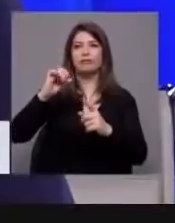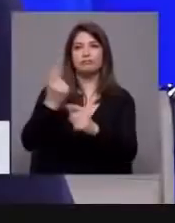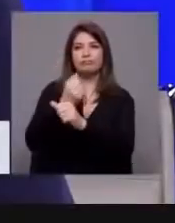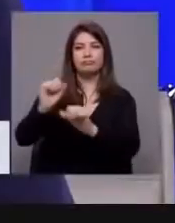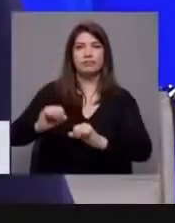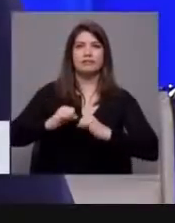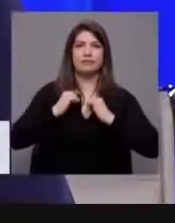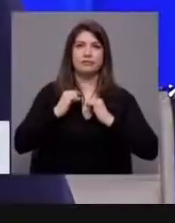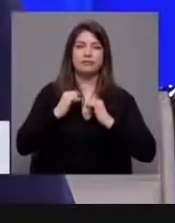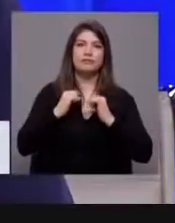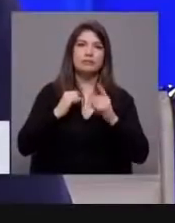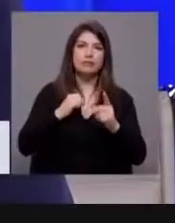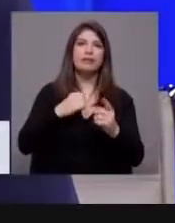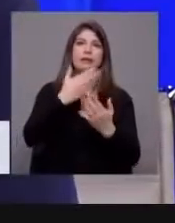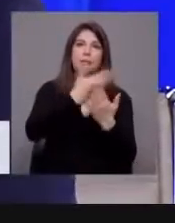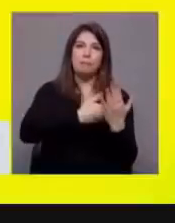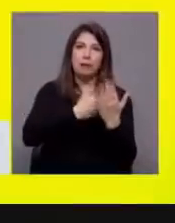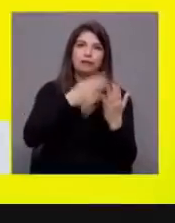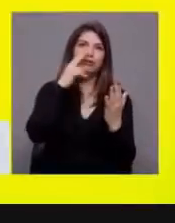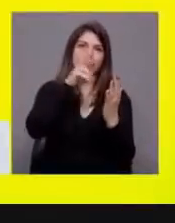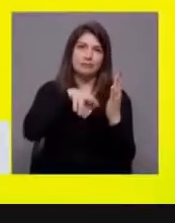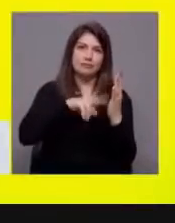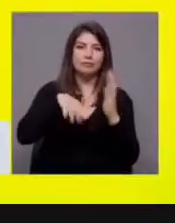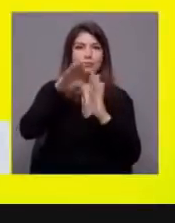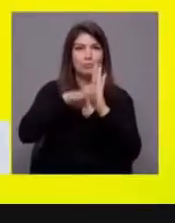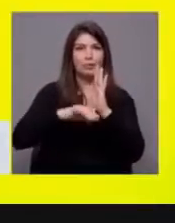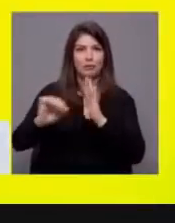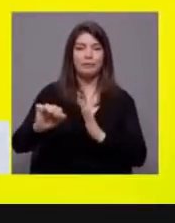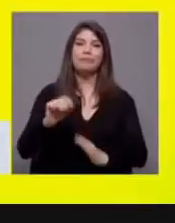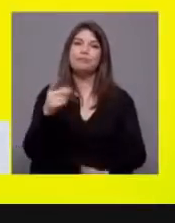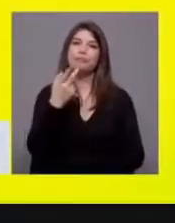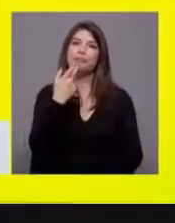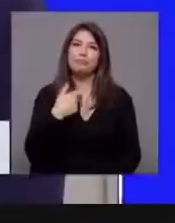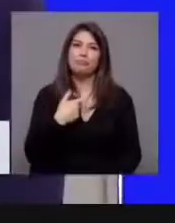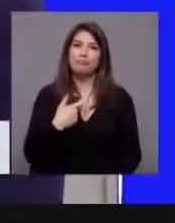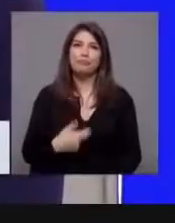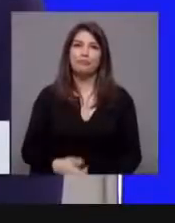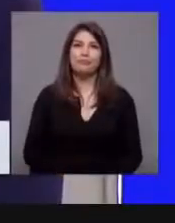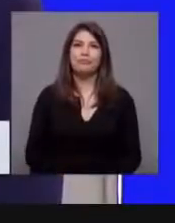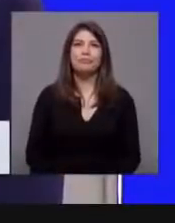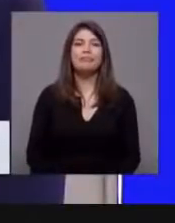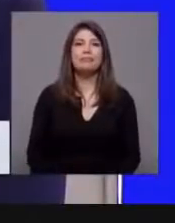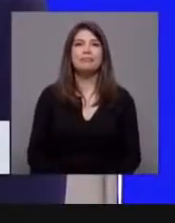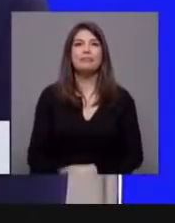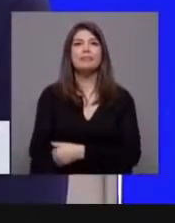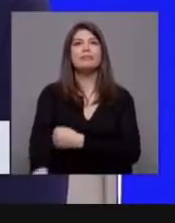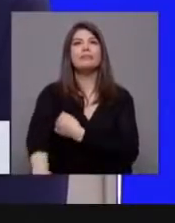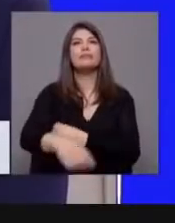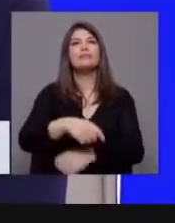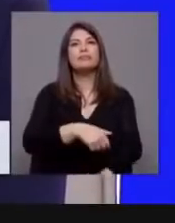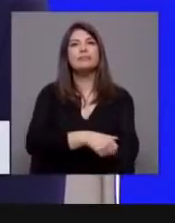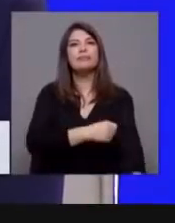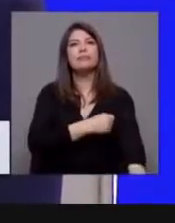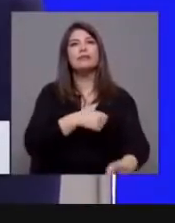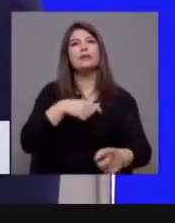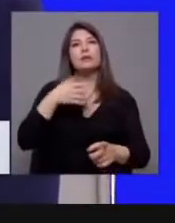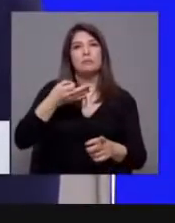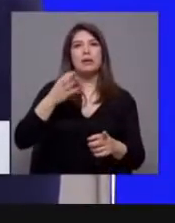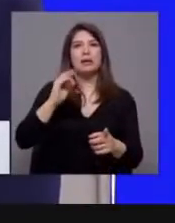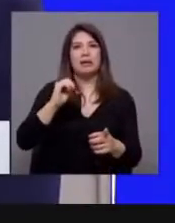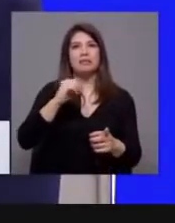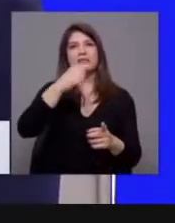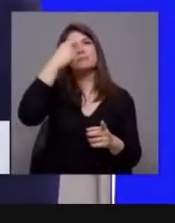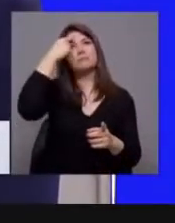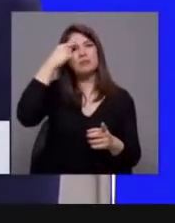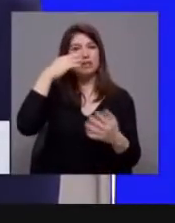120 e a 123 do Temos muito pouco tempo de responder a esta questão. Tenho aqui. Talvez o Partido Socialista ache normal que seja o